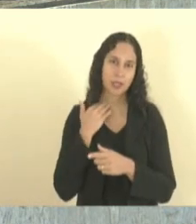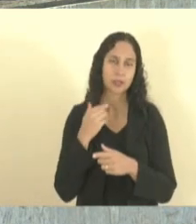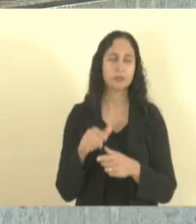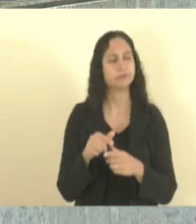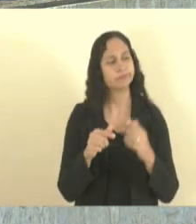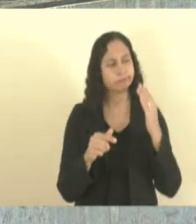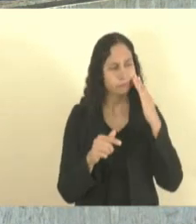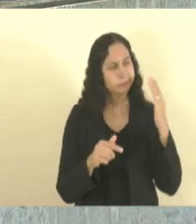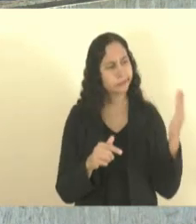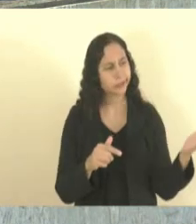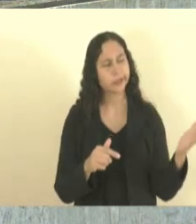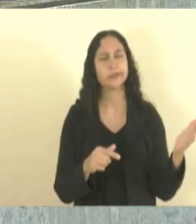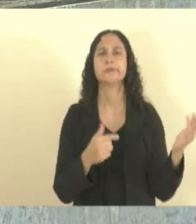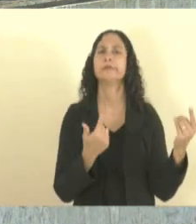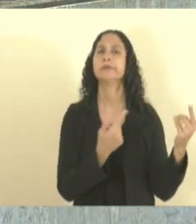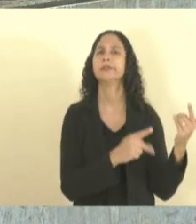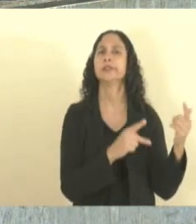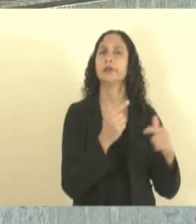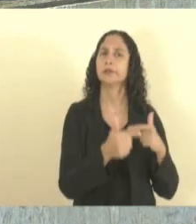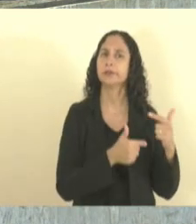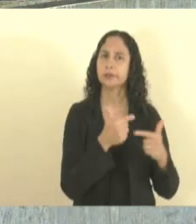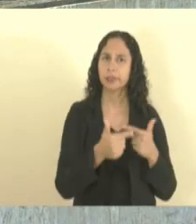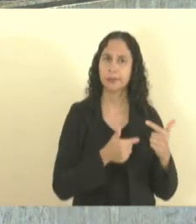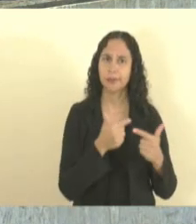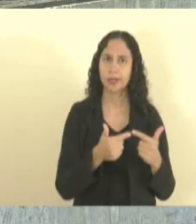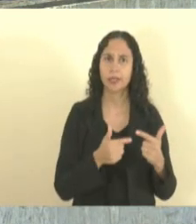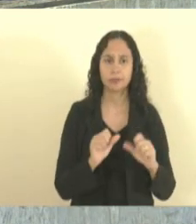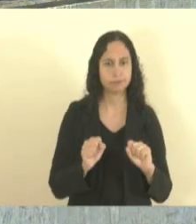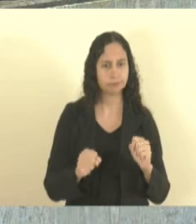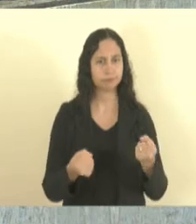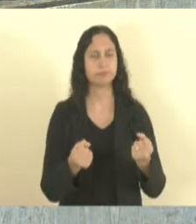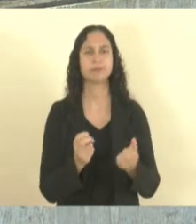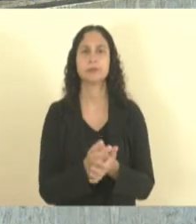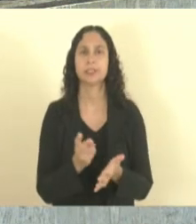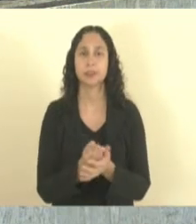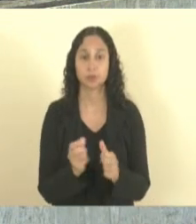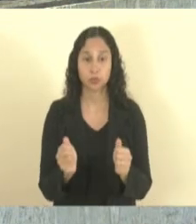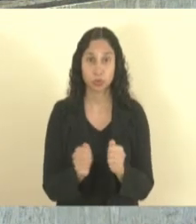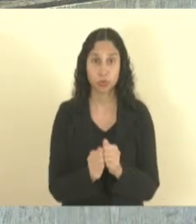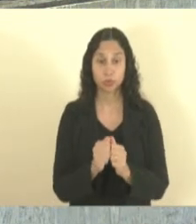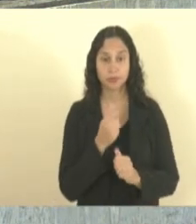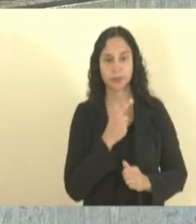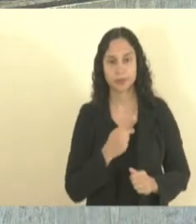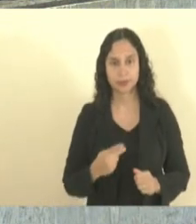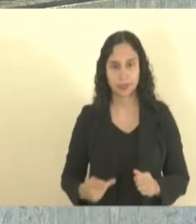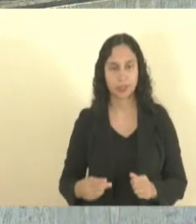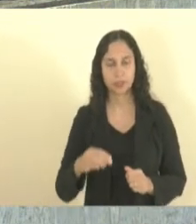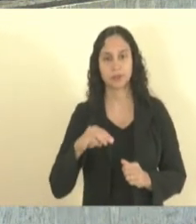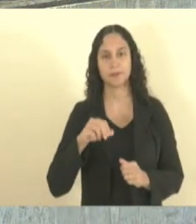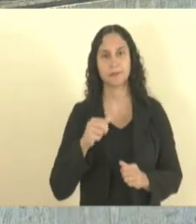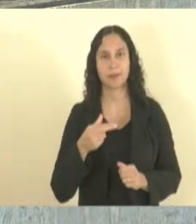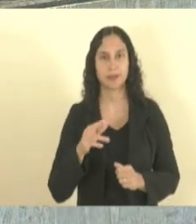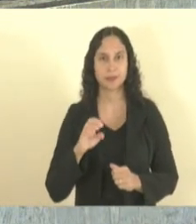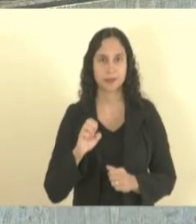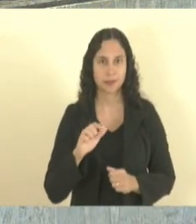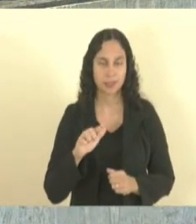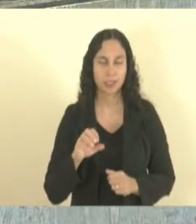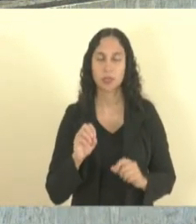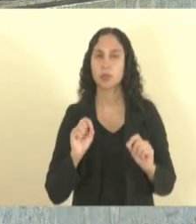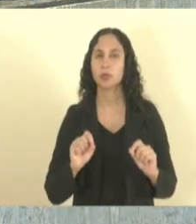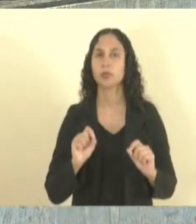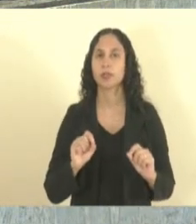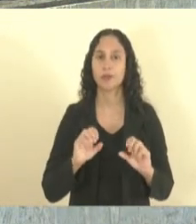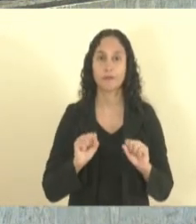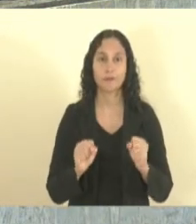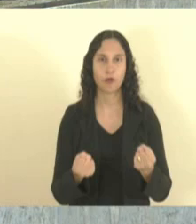obrigado pelo trabalho que você tem feito junto com o nosso presidente Marcelo Santos de fortalecimento do poder legislativo capixaba